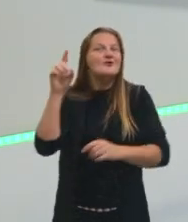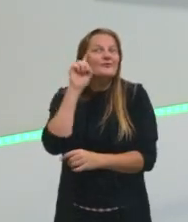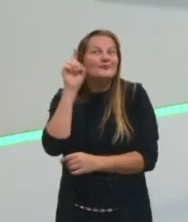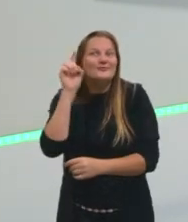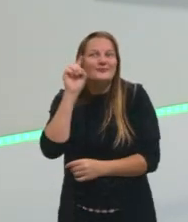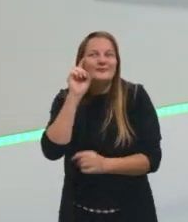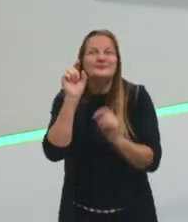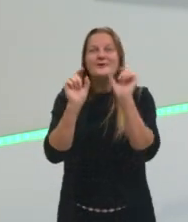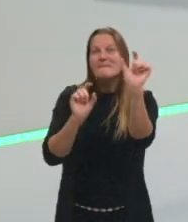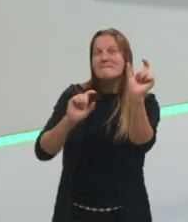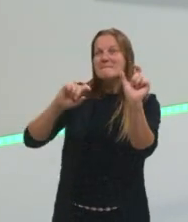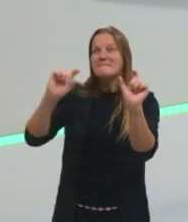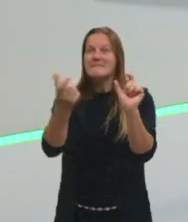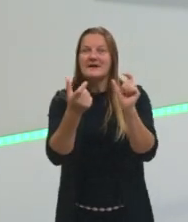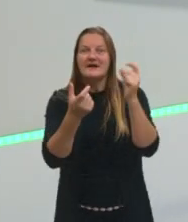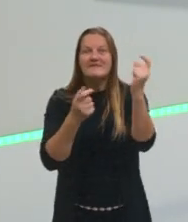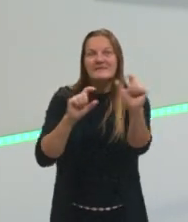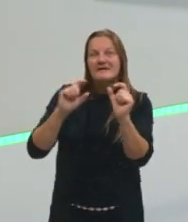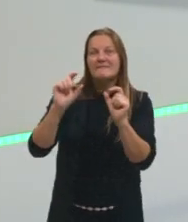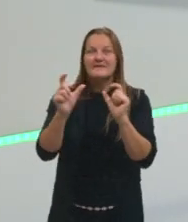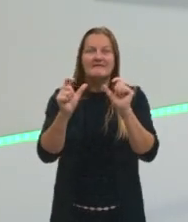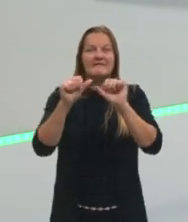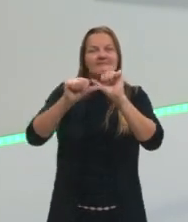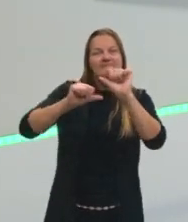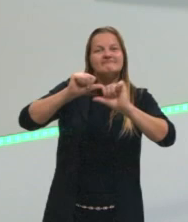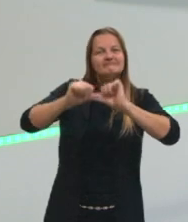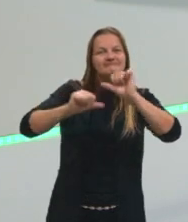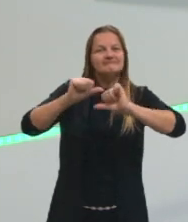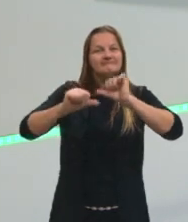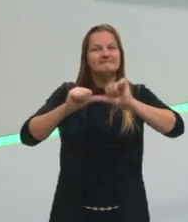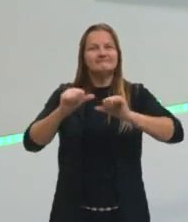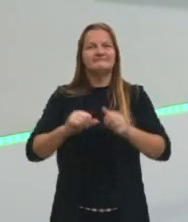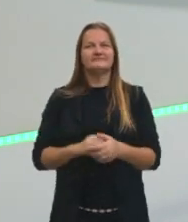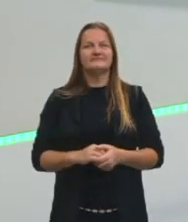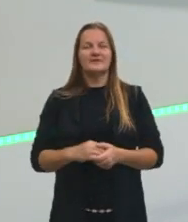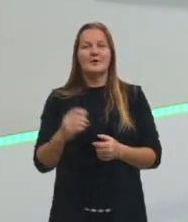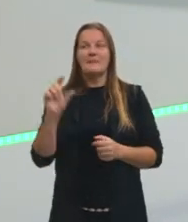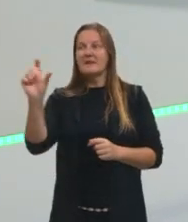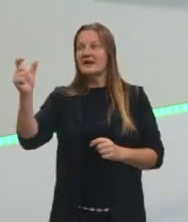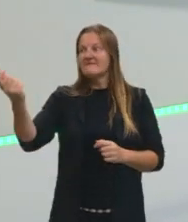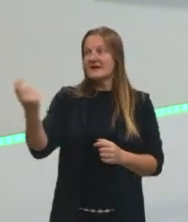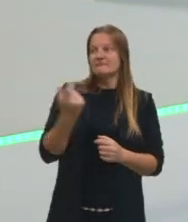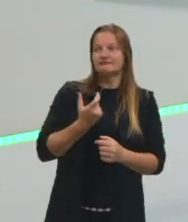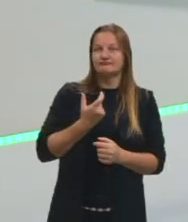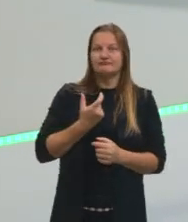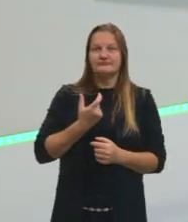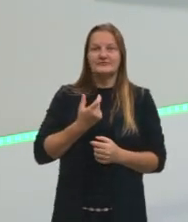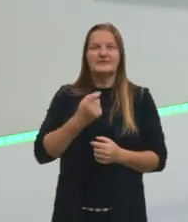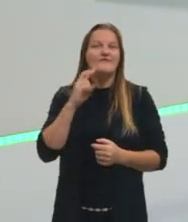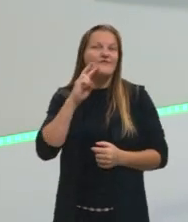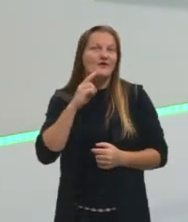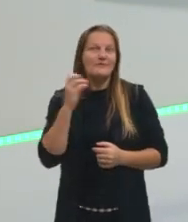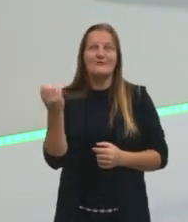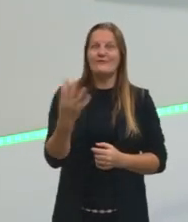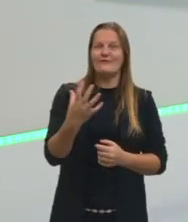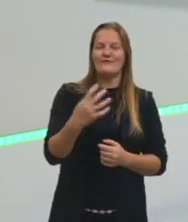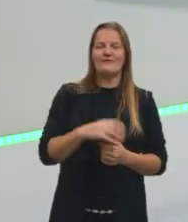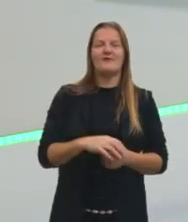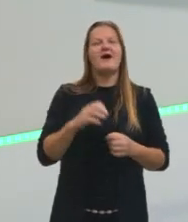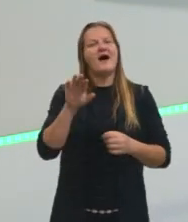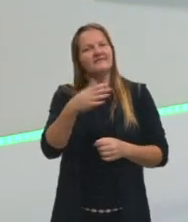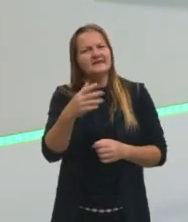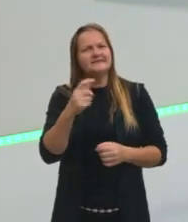os dias a língua vai sofrer alterações. A gente passa a inserir palavras no nosso vocabulário ou